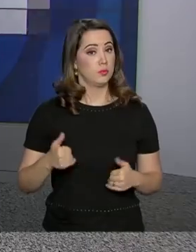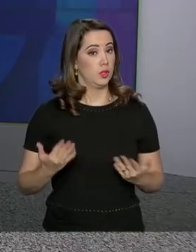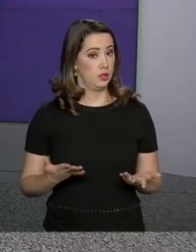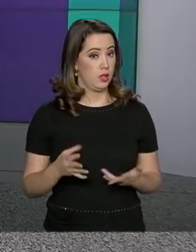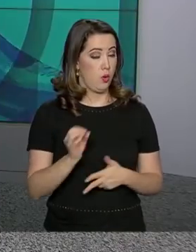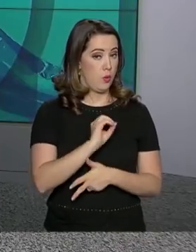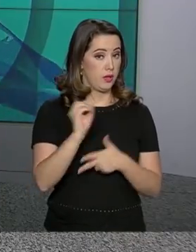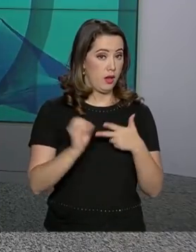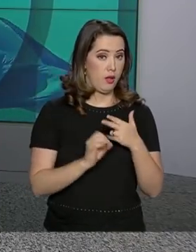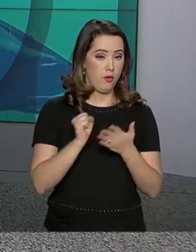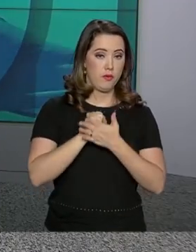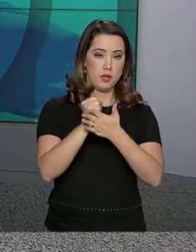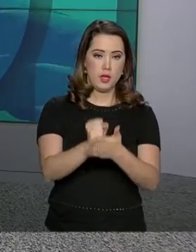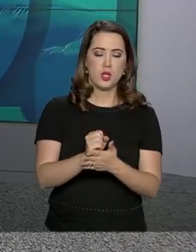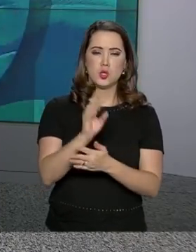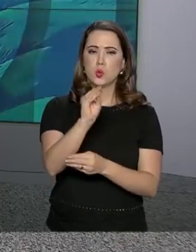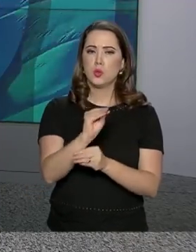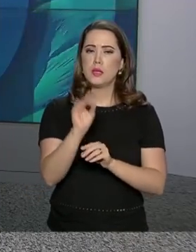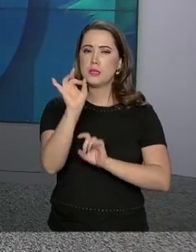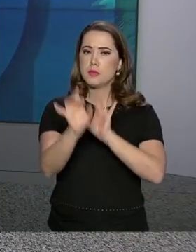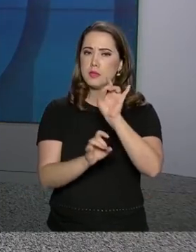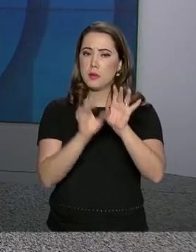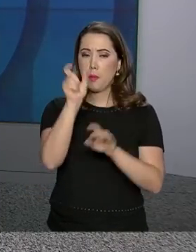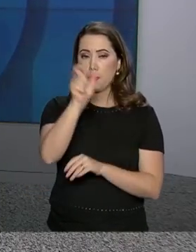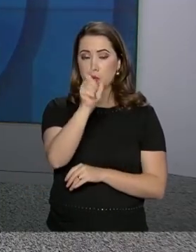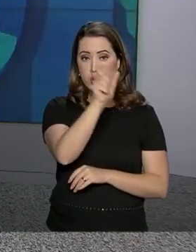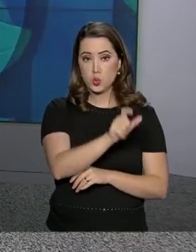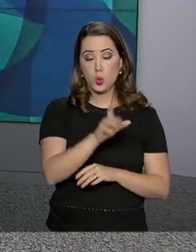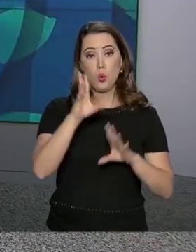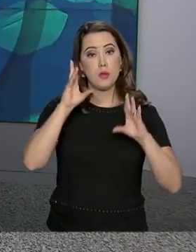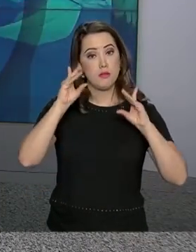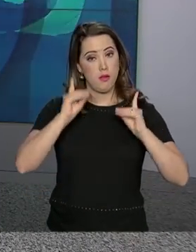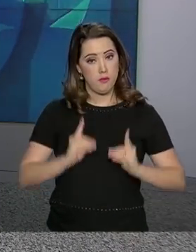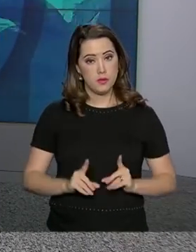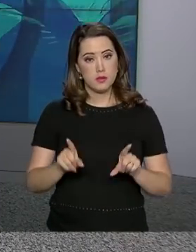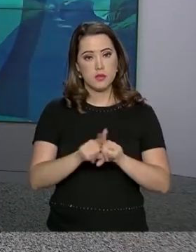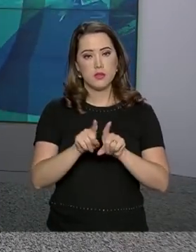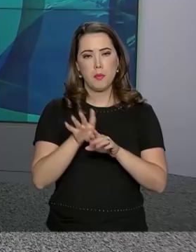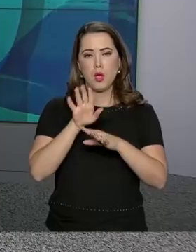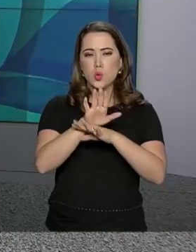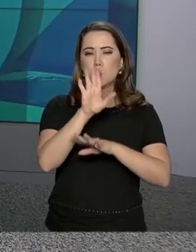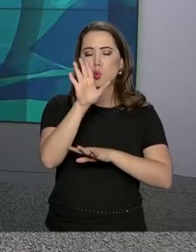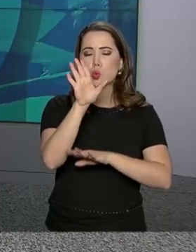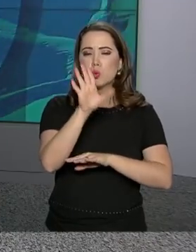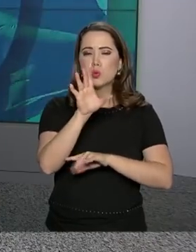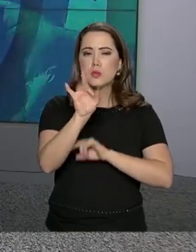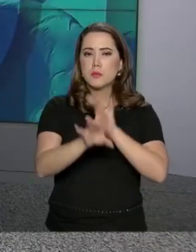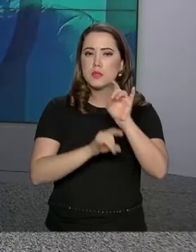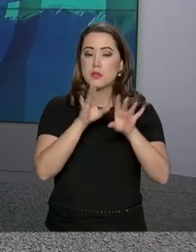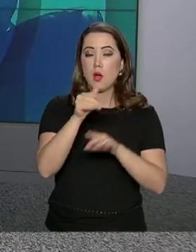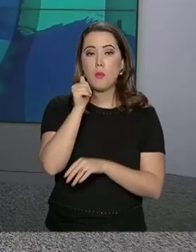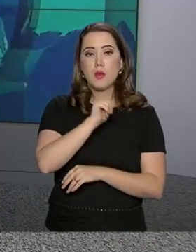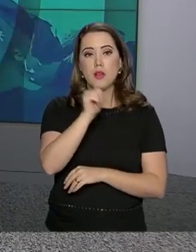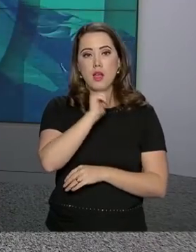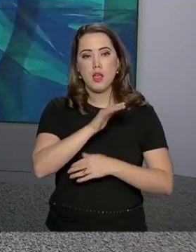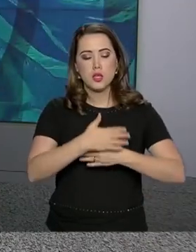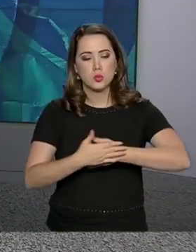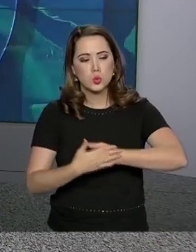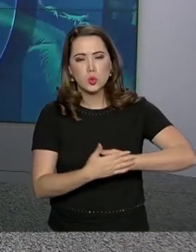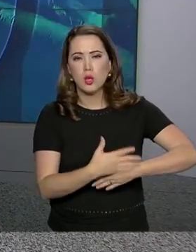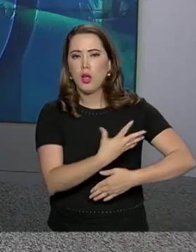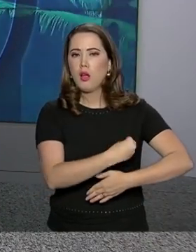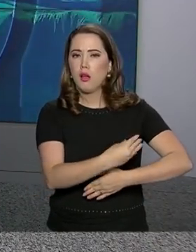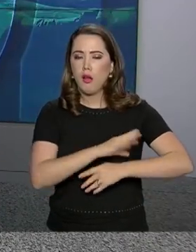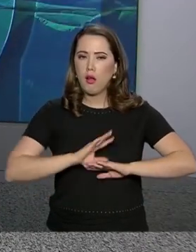o Enem oferece atendimento especializado para pessoas com deficiência. Tem ainda apoio específico para gestantes, mulheres em período de